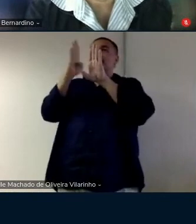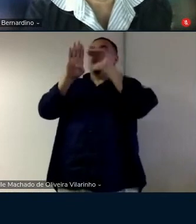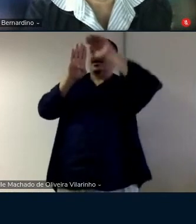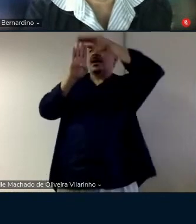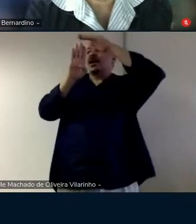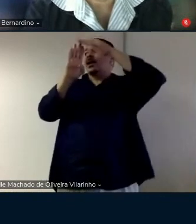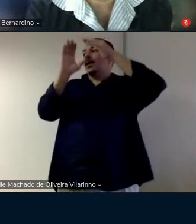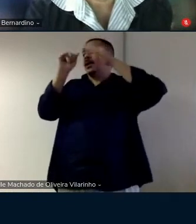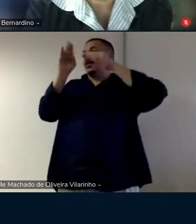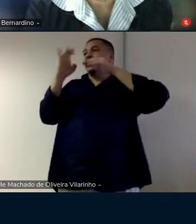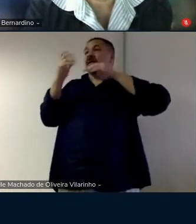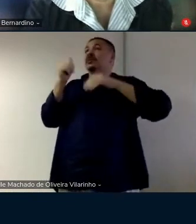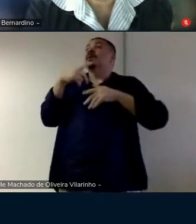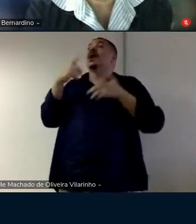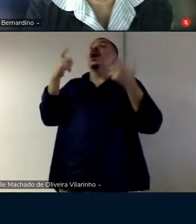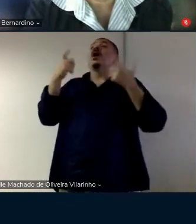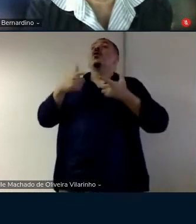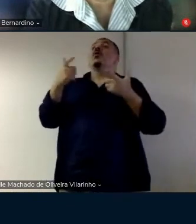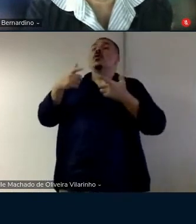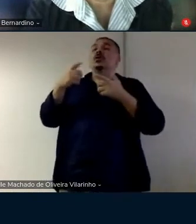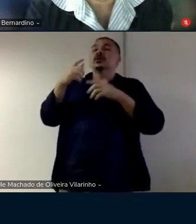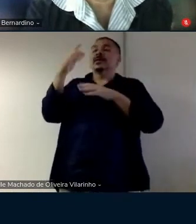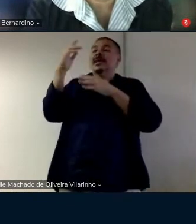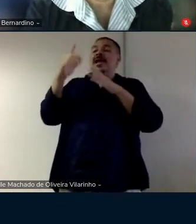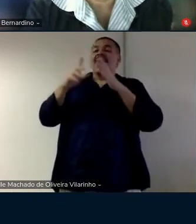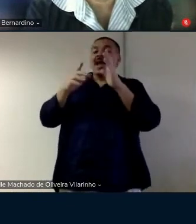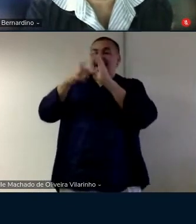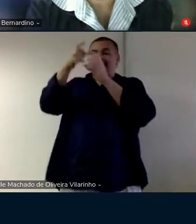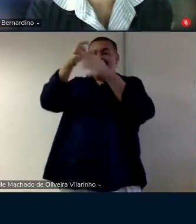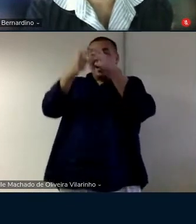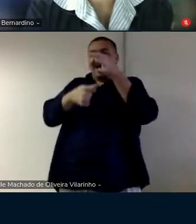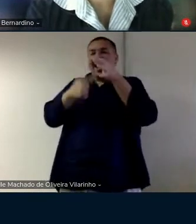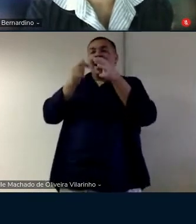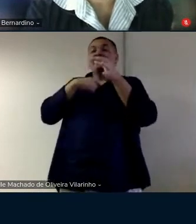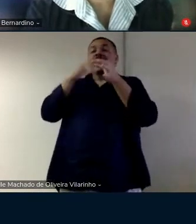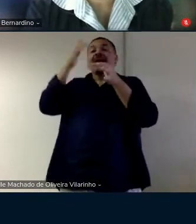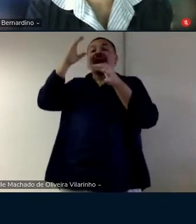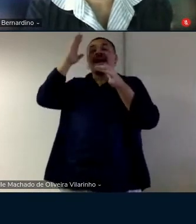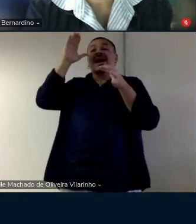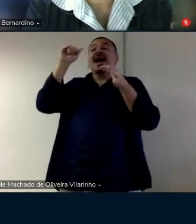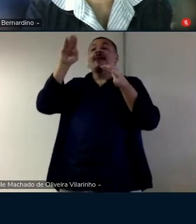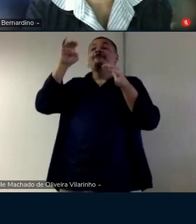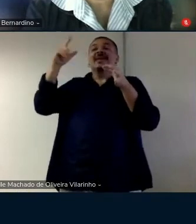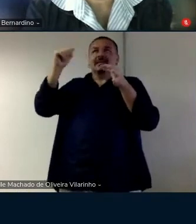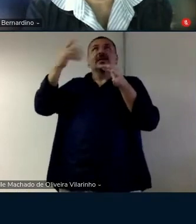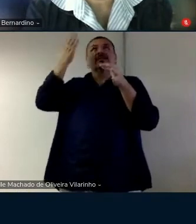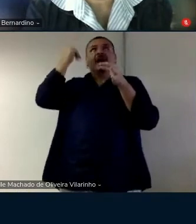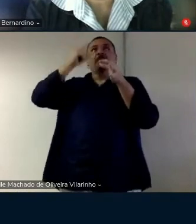da garrafa se eu perguntar para vocês onde é que é a cabeça da garrafa alguém vai achar a cabeça alguém vai achar o pé